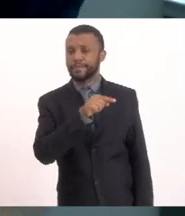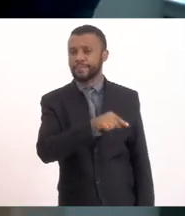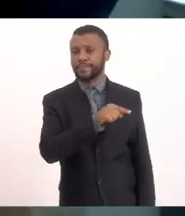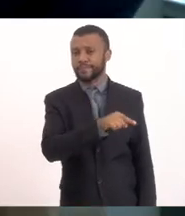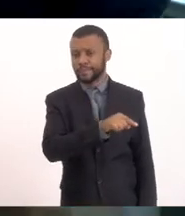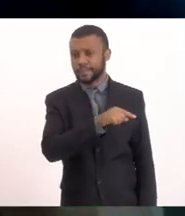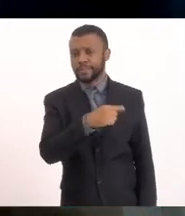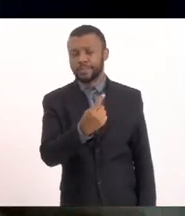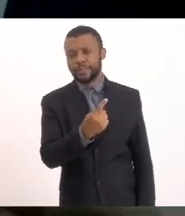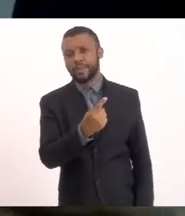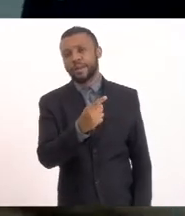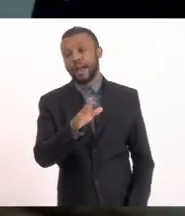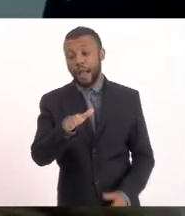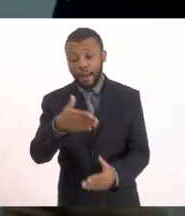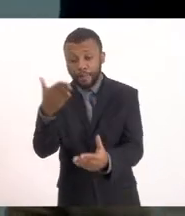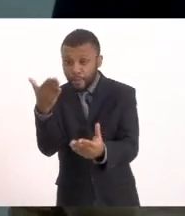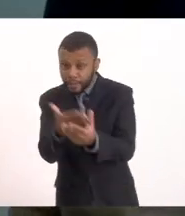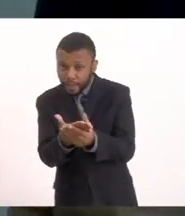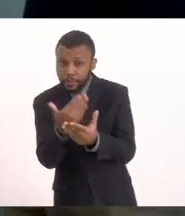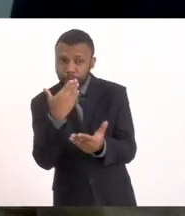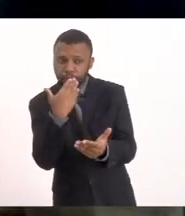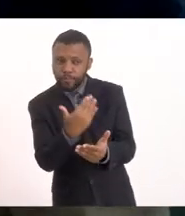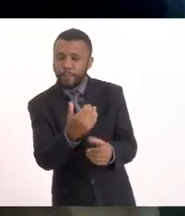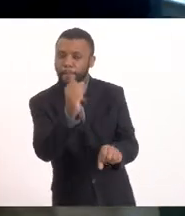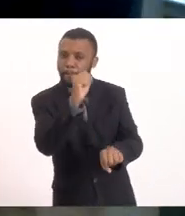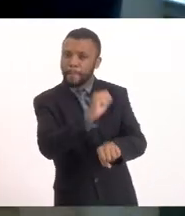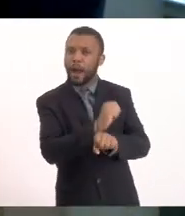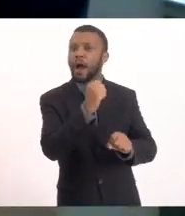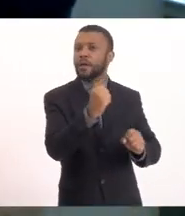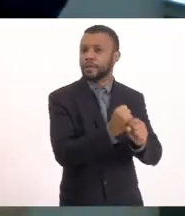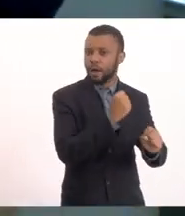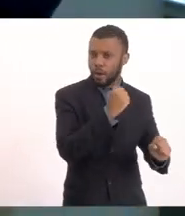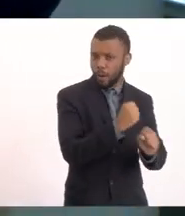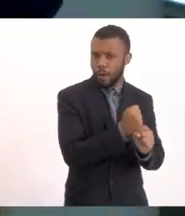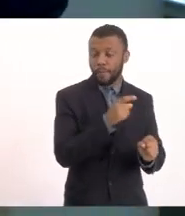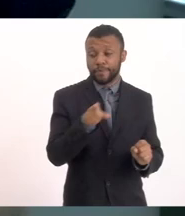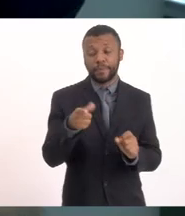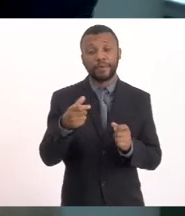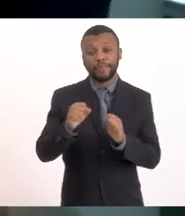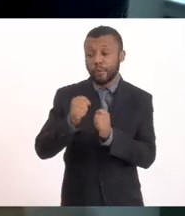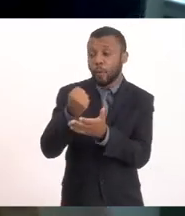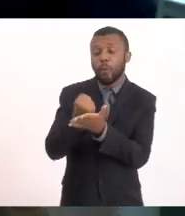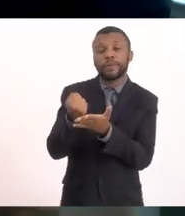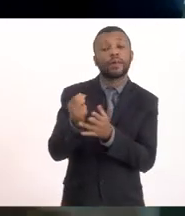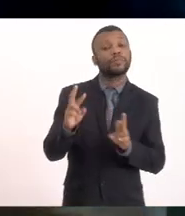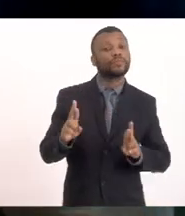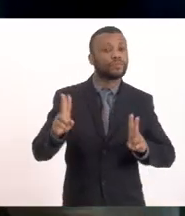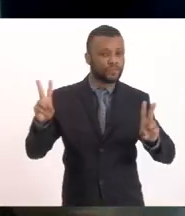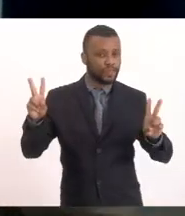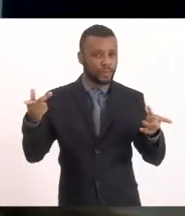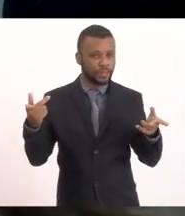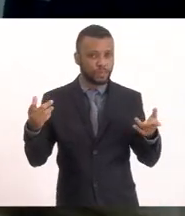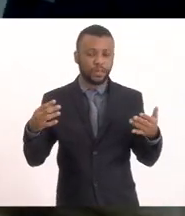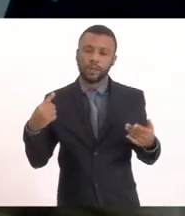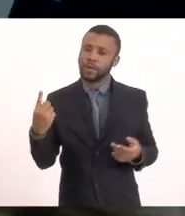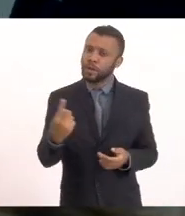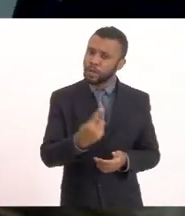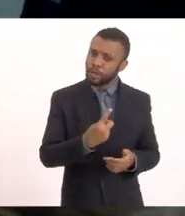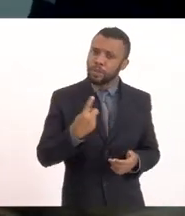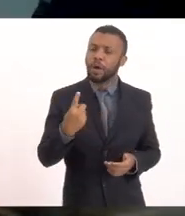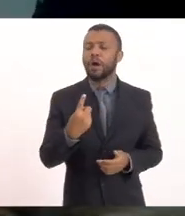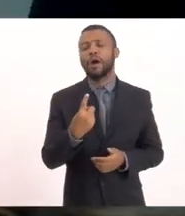Requisitado Que fosse parado Que fosse interrompido E Nós Nós com